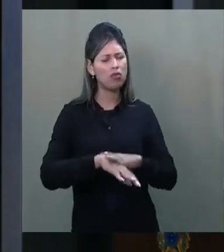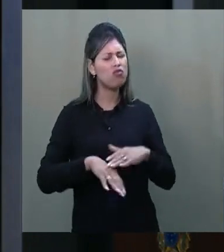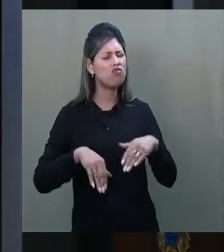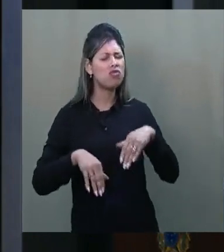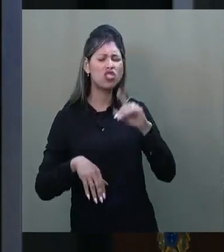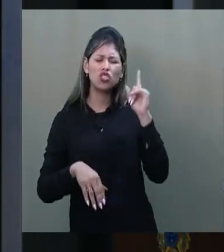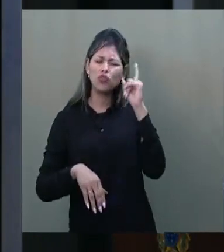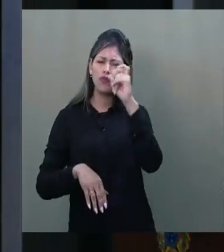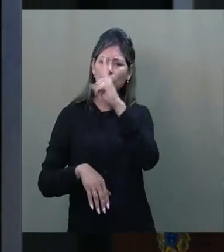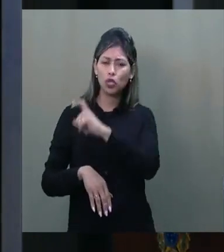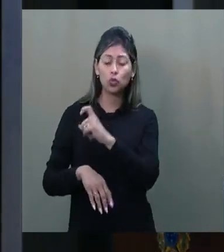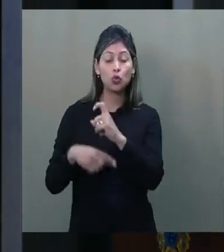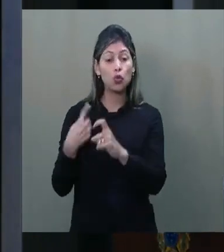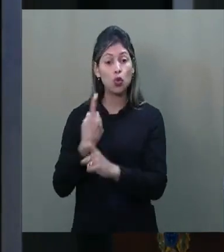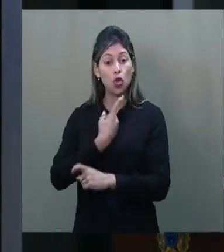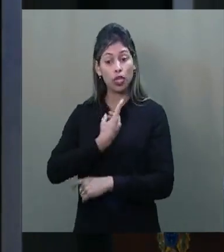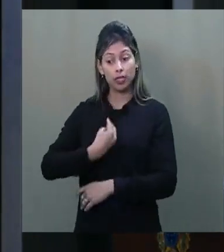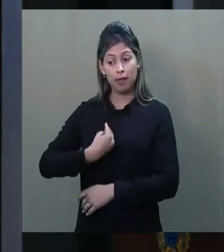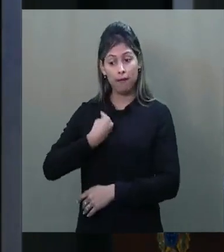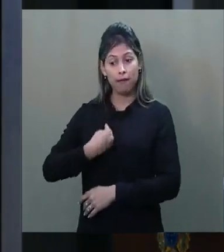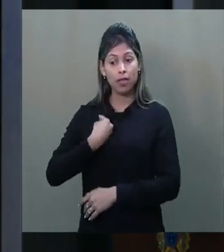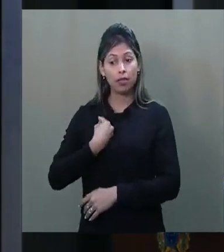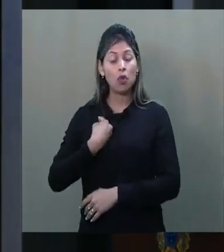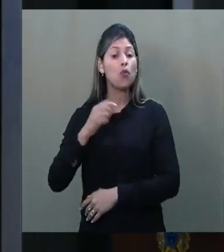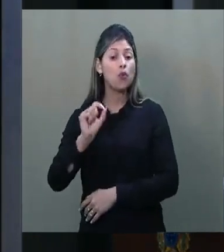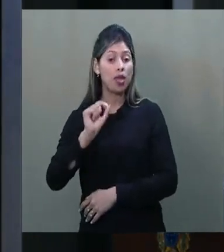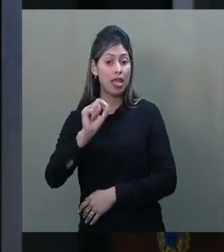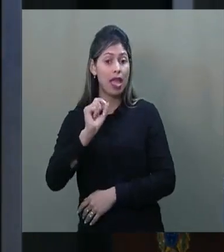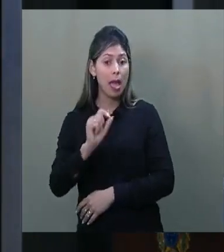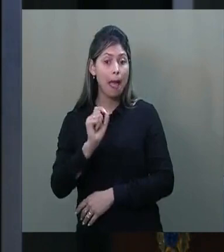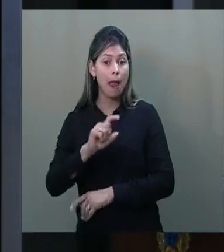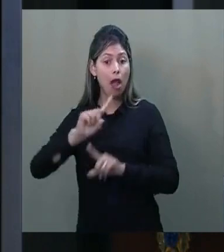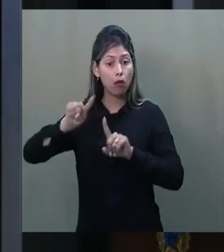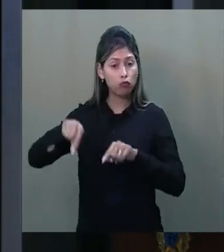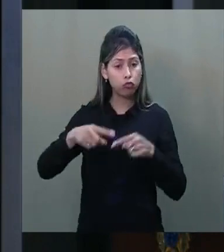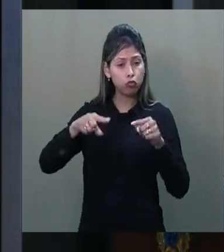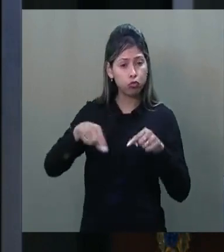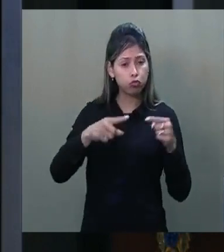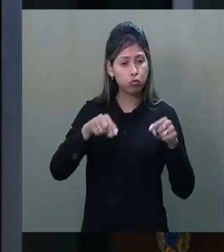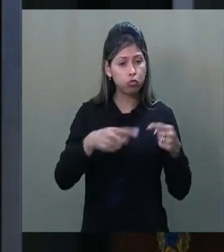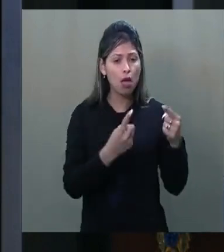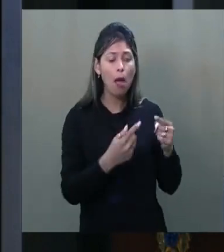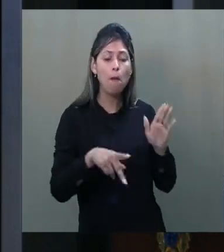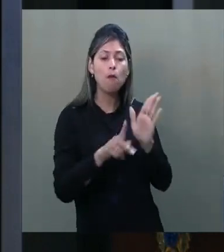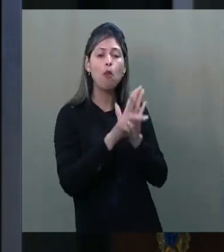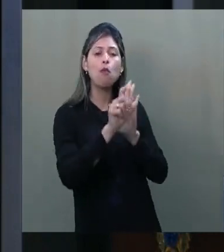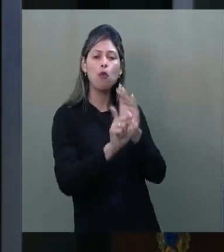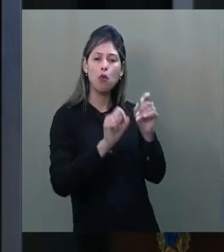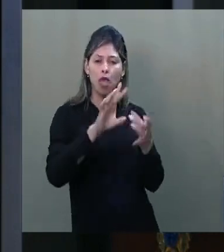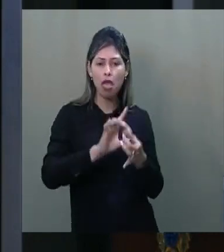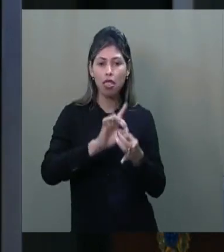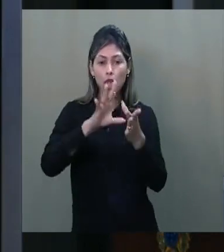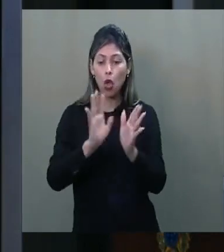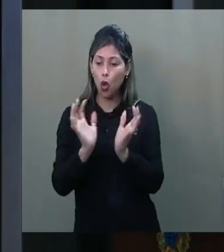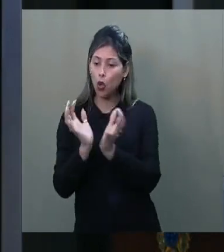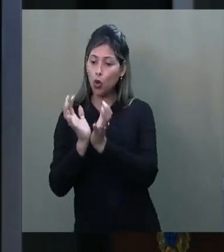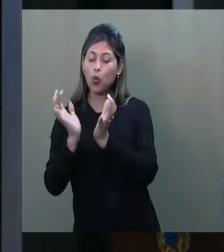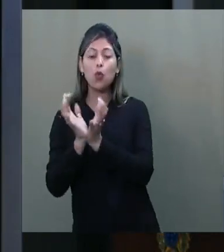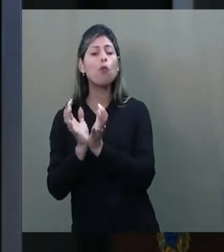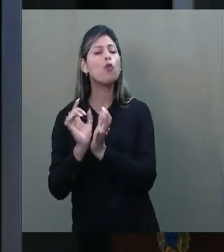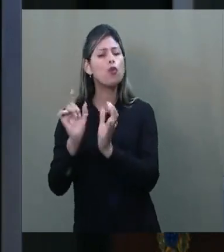em que não faltarem ataques à própria democracia, da parte de grupos radicais que, apesar de